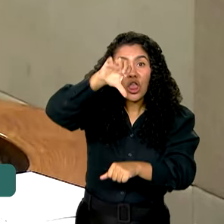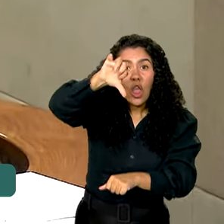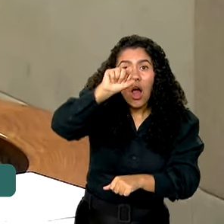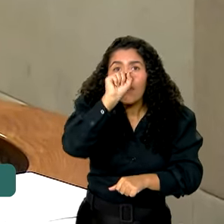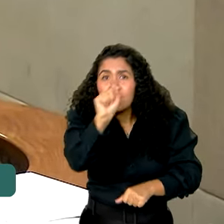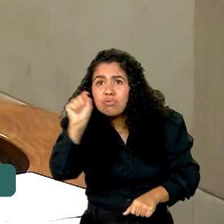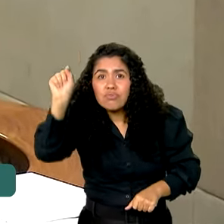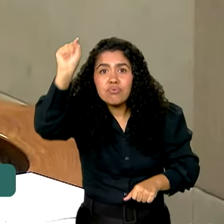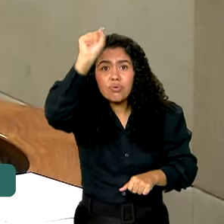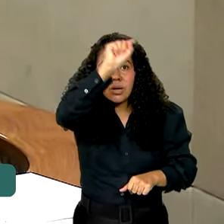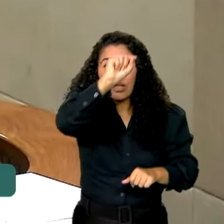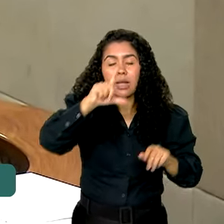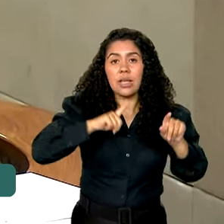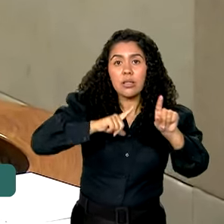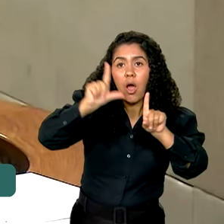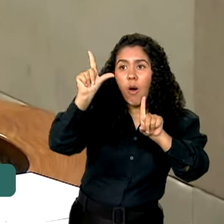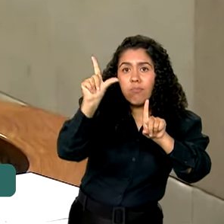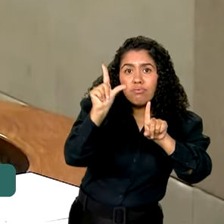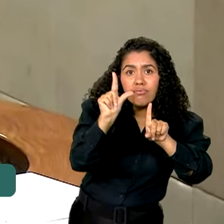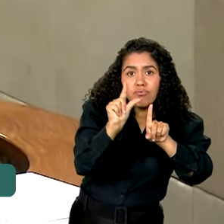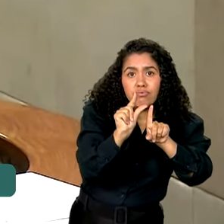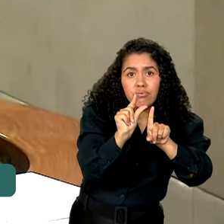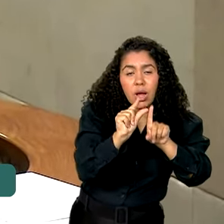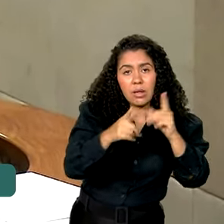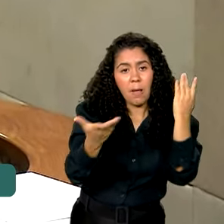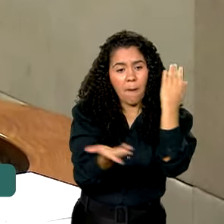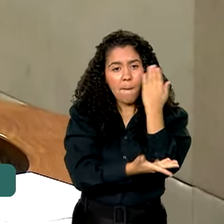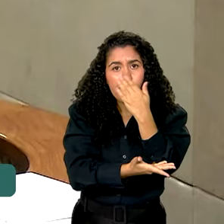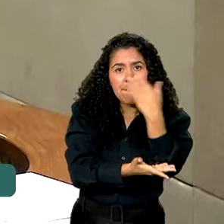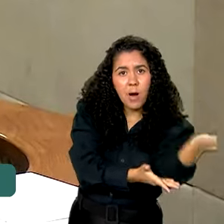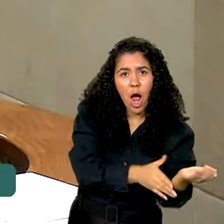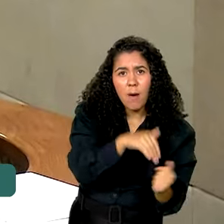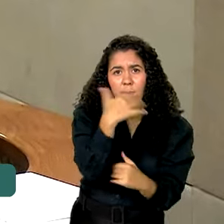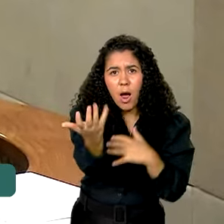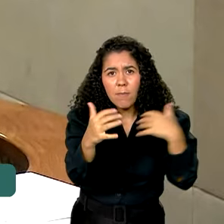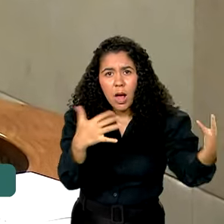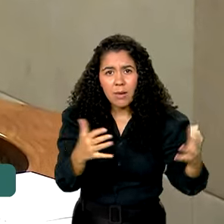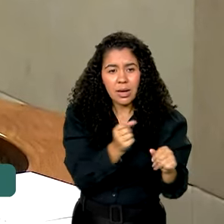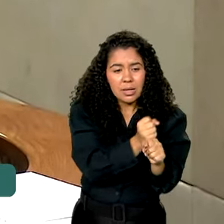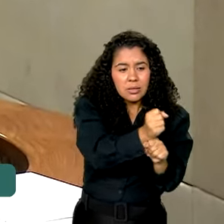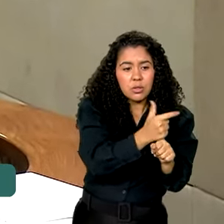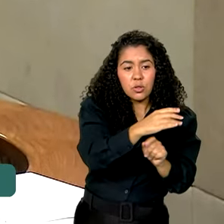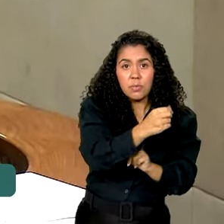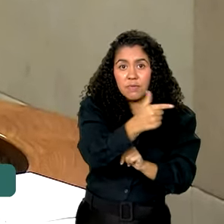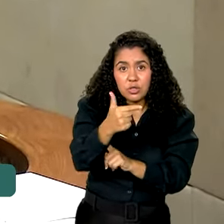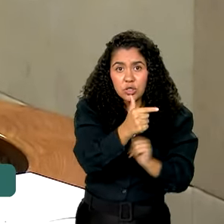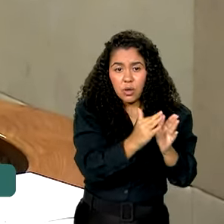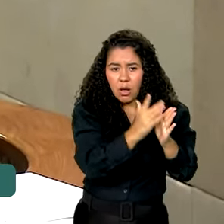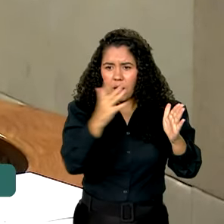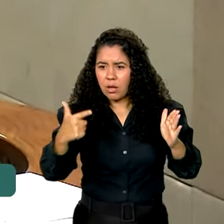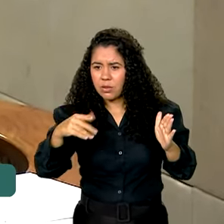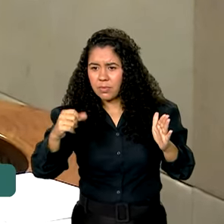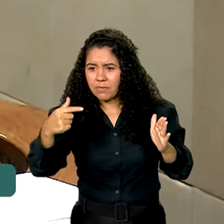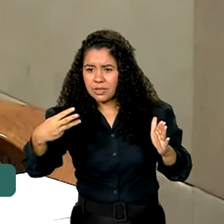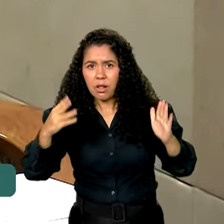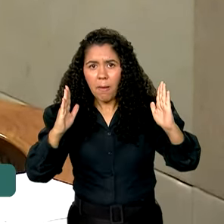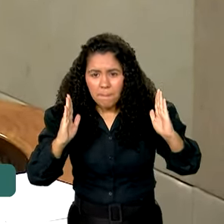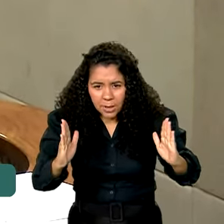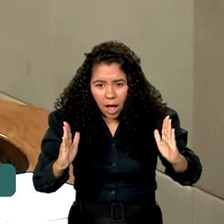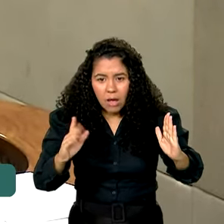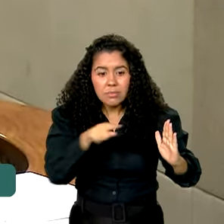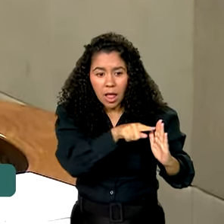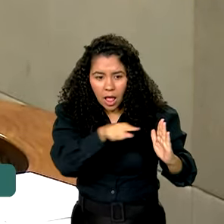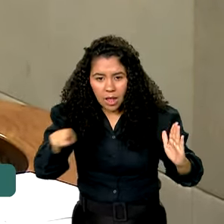aqueles que tiveram redução de desmatamento entre os anos de 2022 e 2023 também